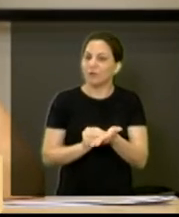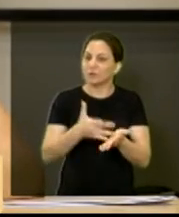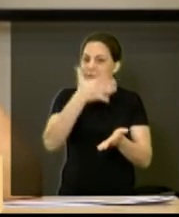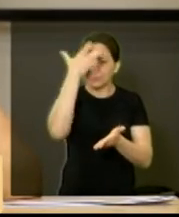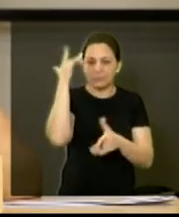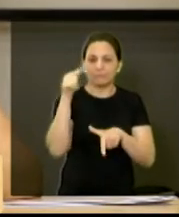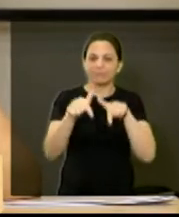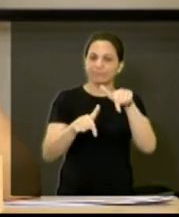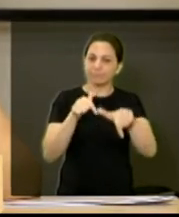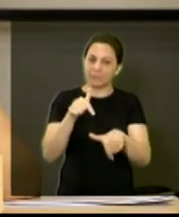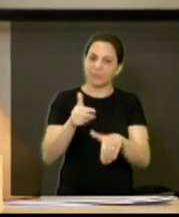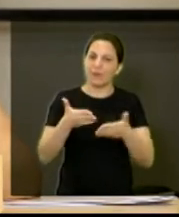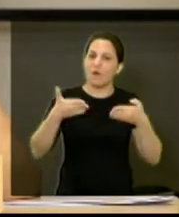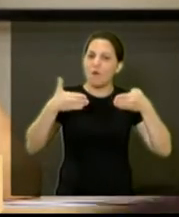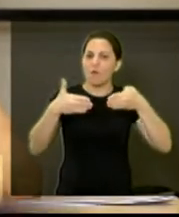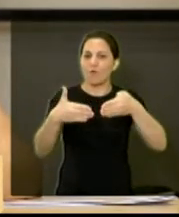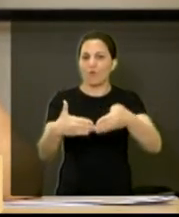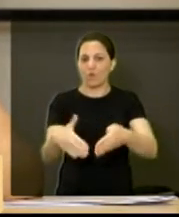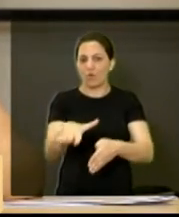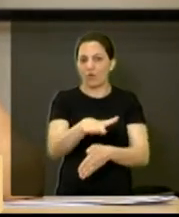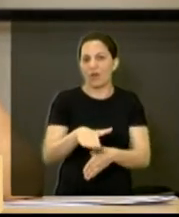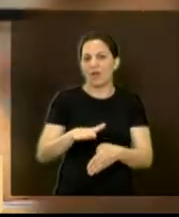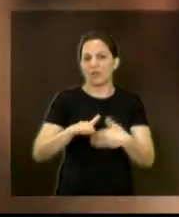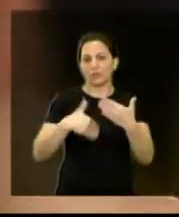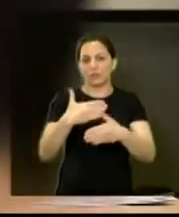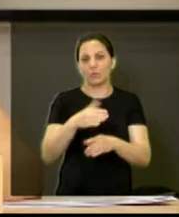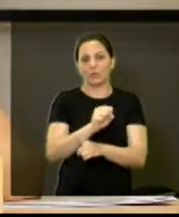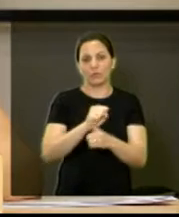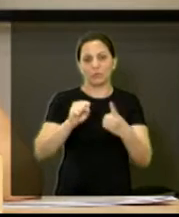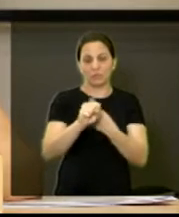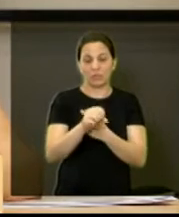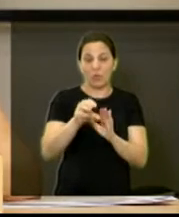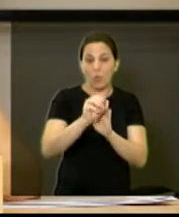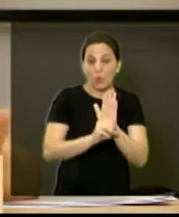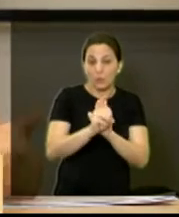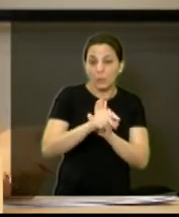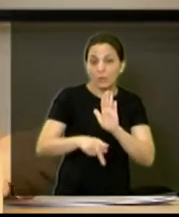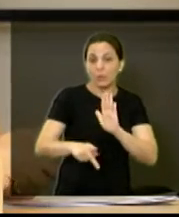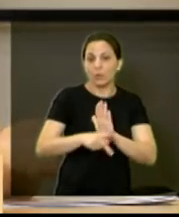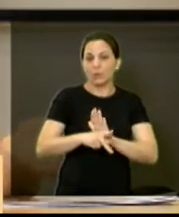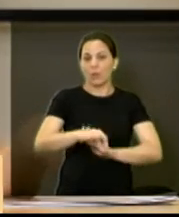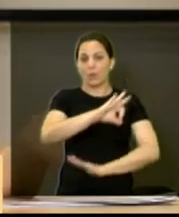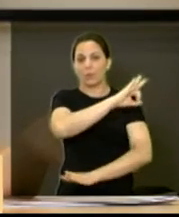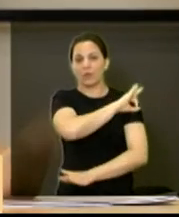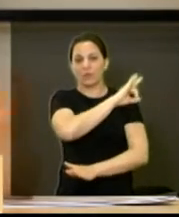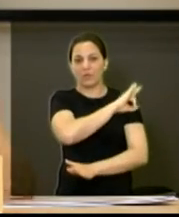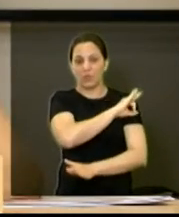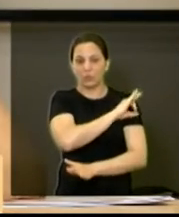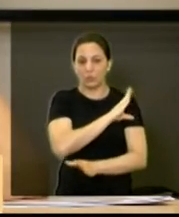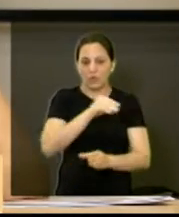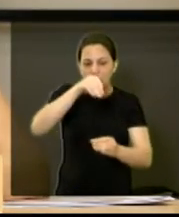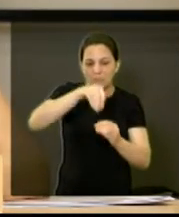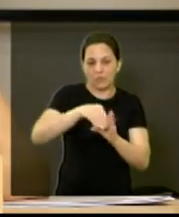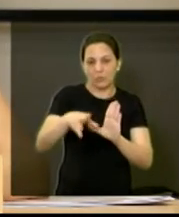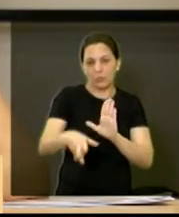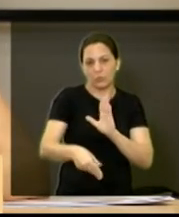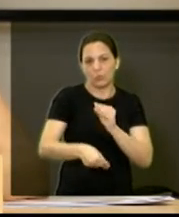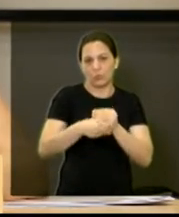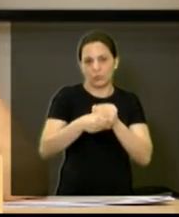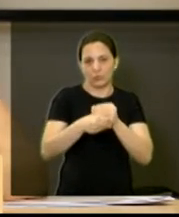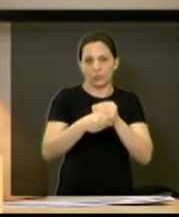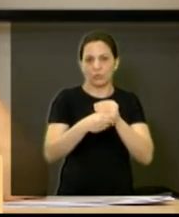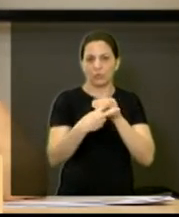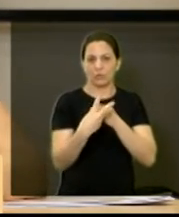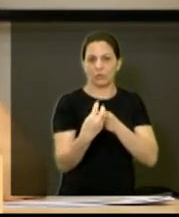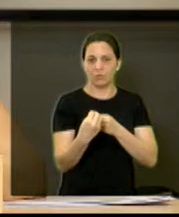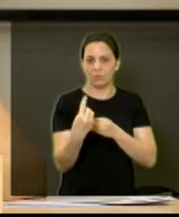E isso a gente tem que considerar dentro do orçamento da própria prefeitura de 2000 e que foi previsto em